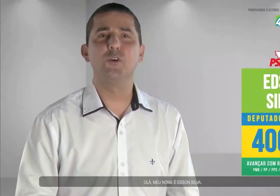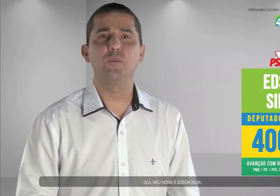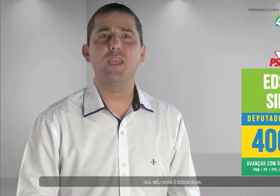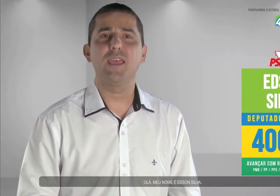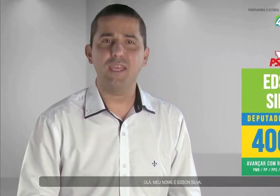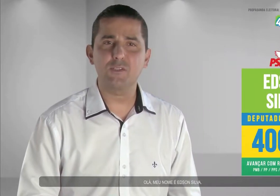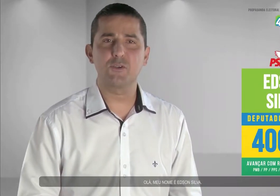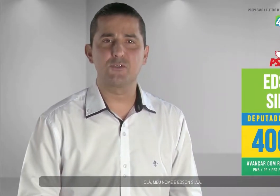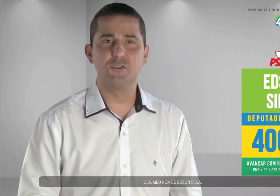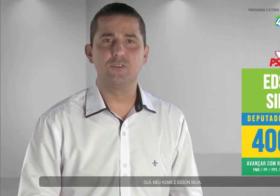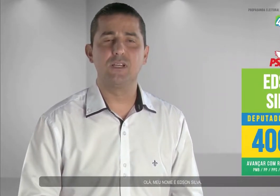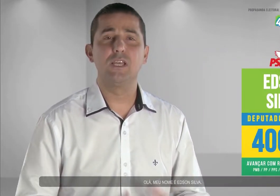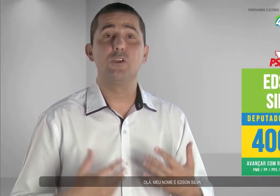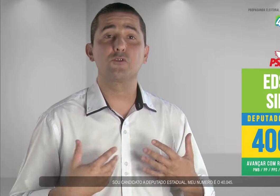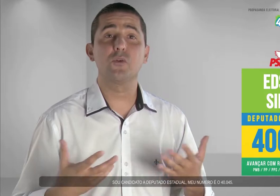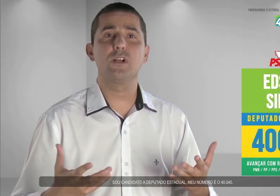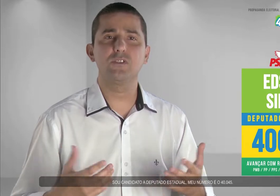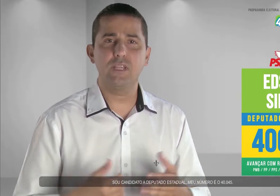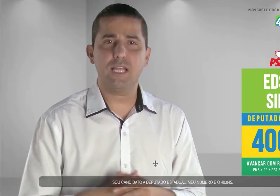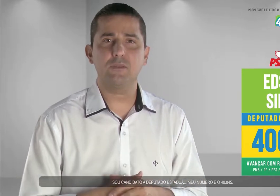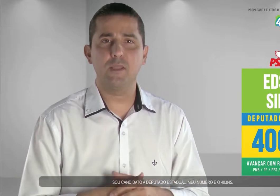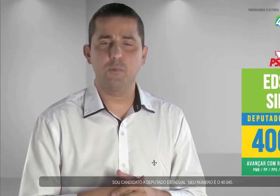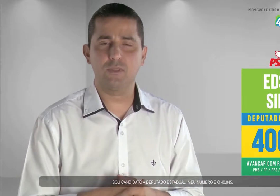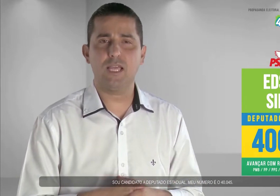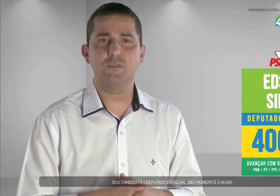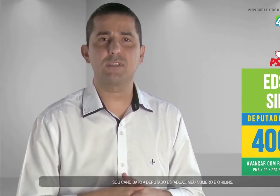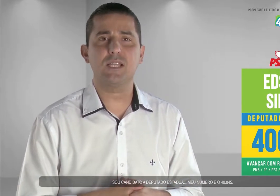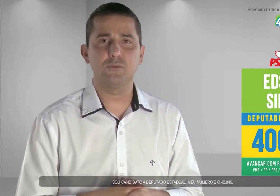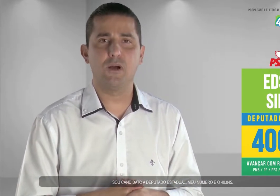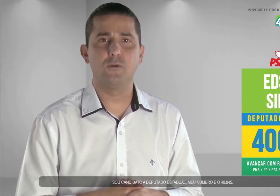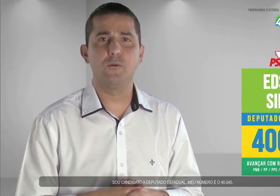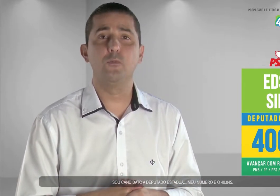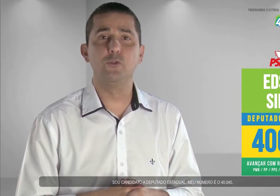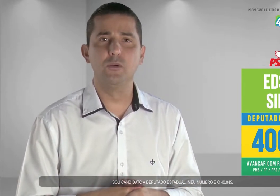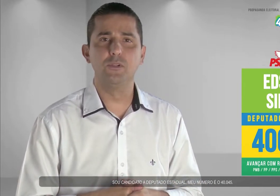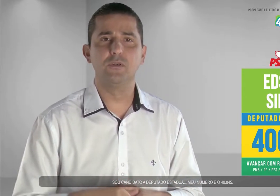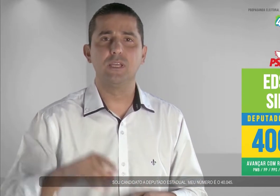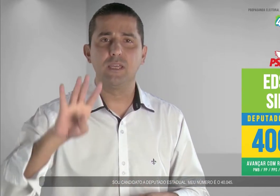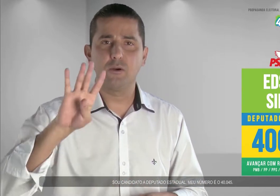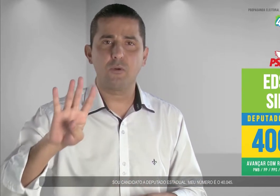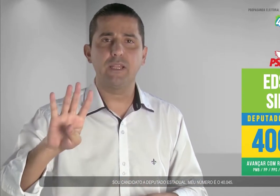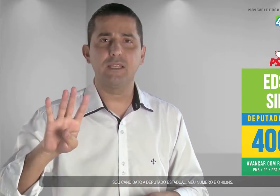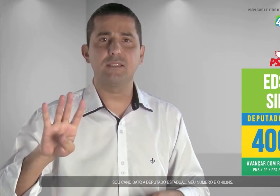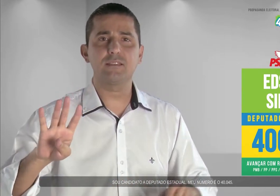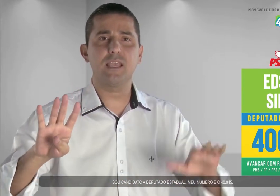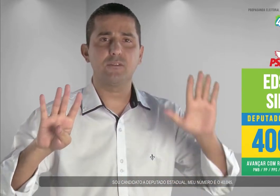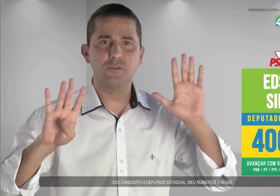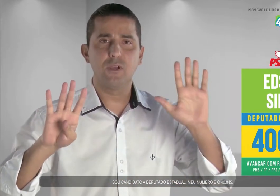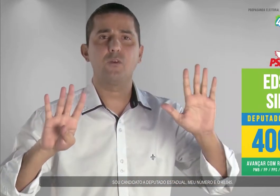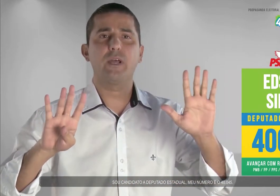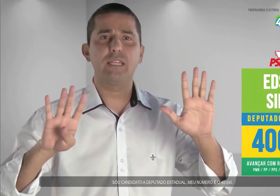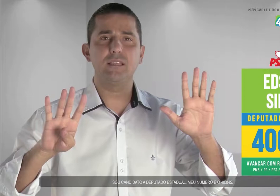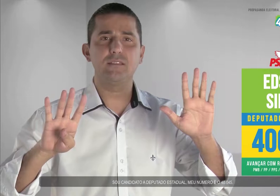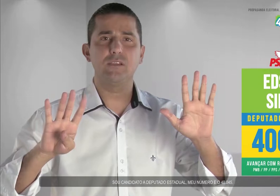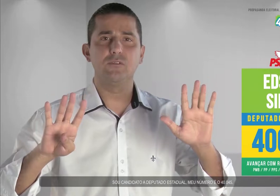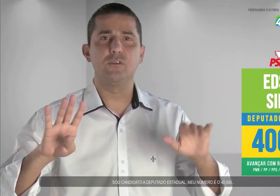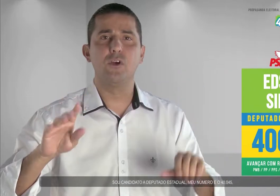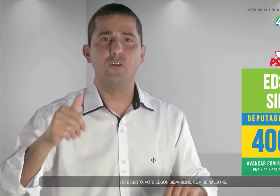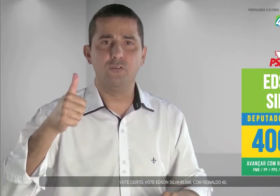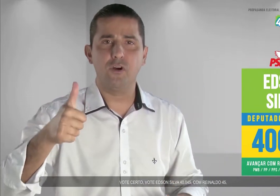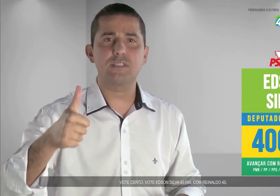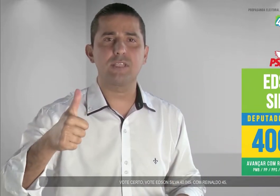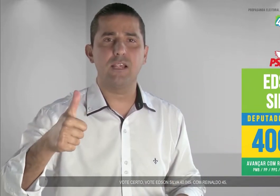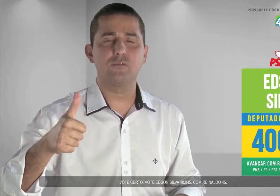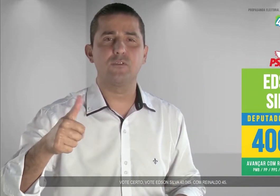Meu nome é Edson Silva. Eu sou candidato a deputado estadual. O meu número é o 40045.